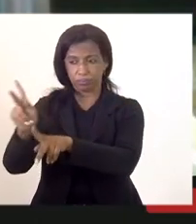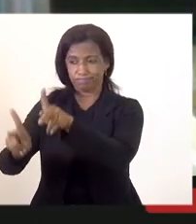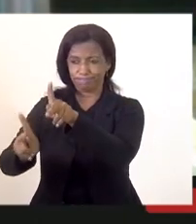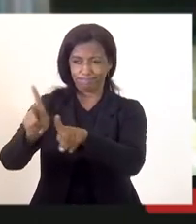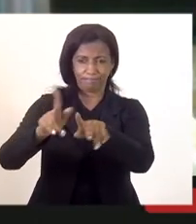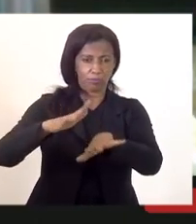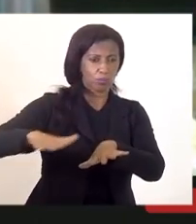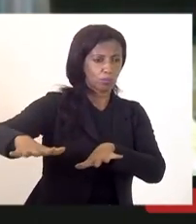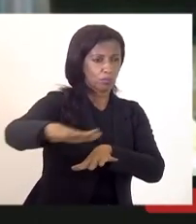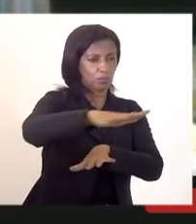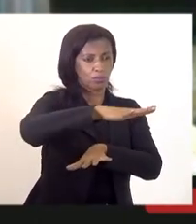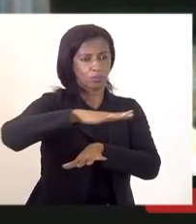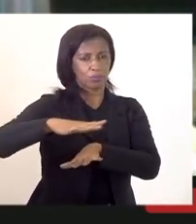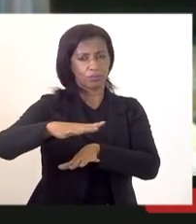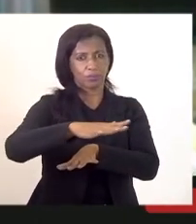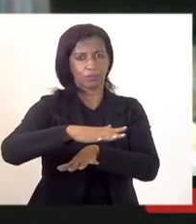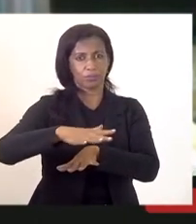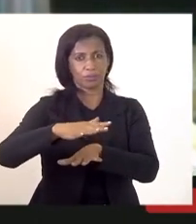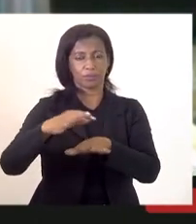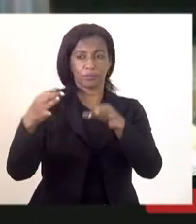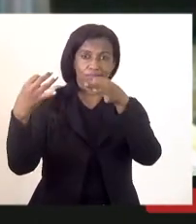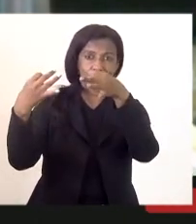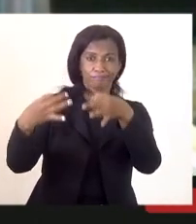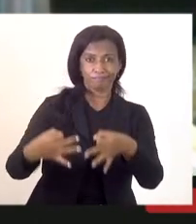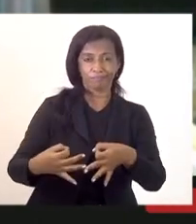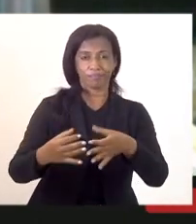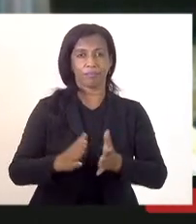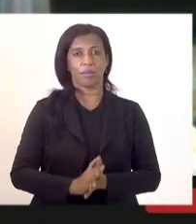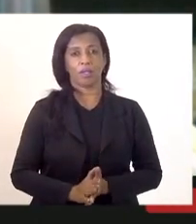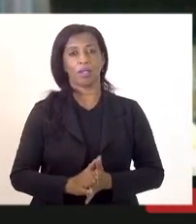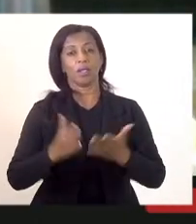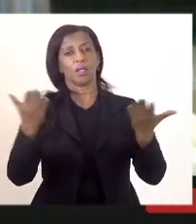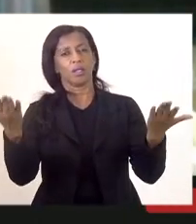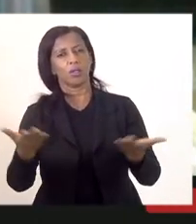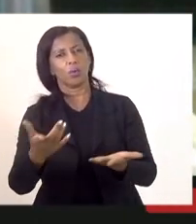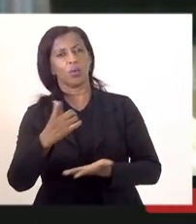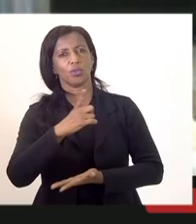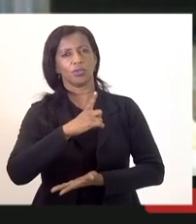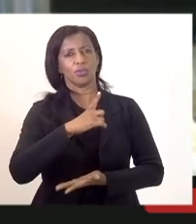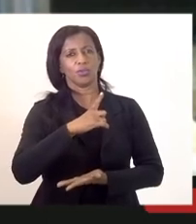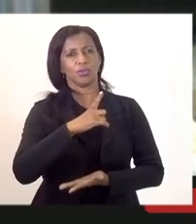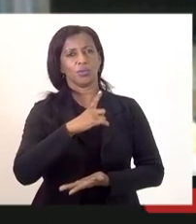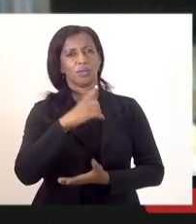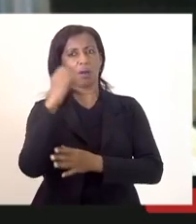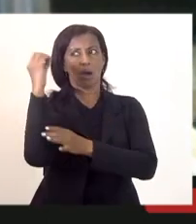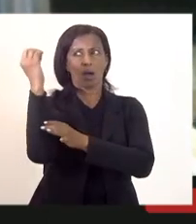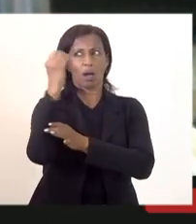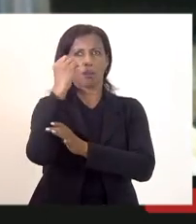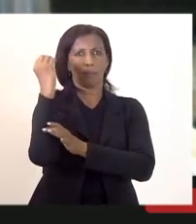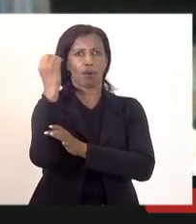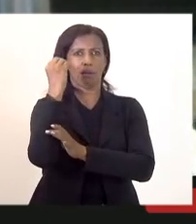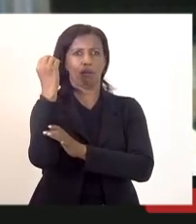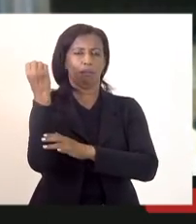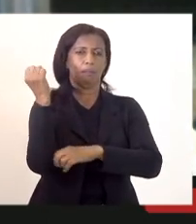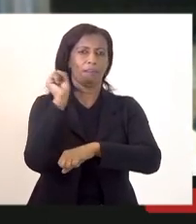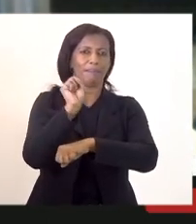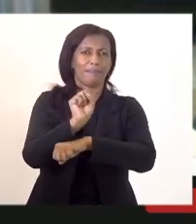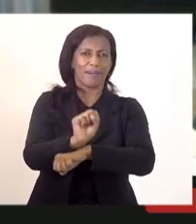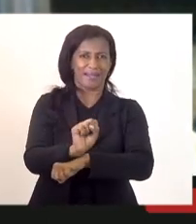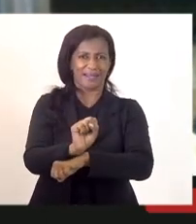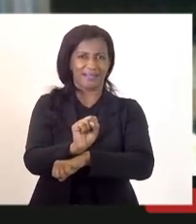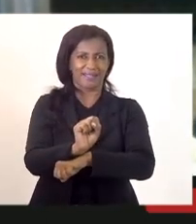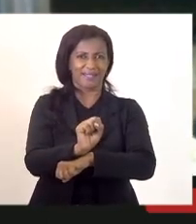maneira eficaz e hoje eu tenho inúmeras ambulâncias paradas em várias